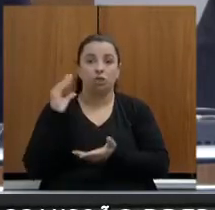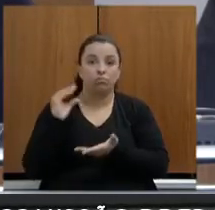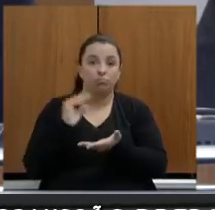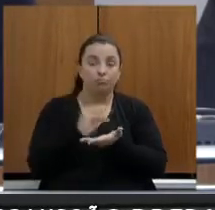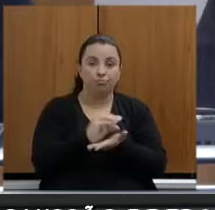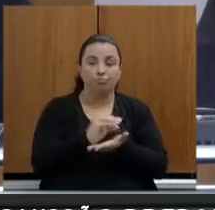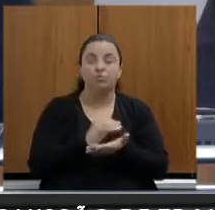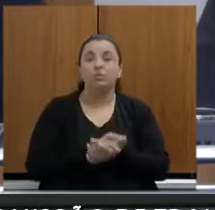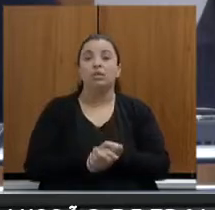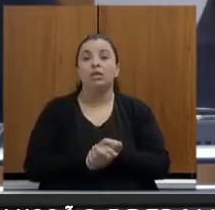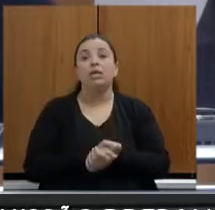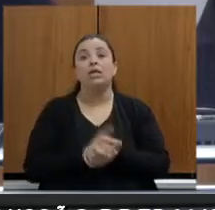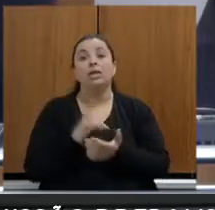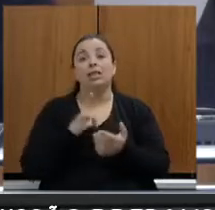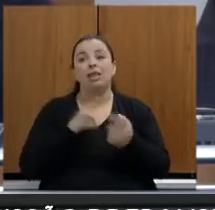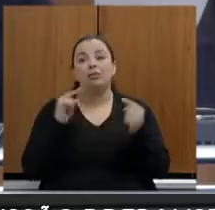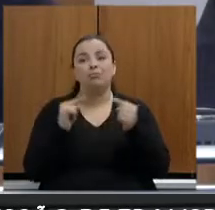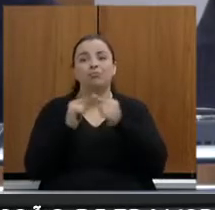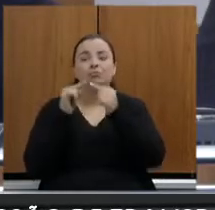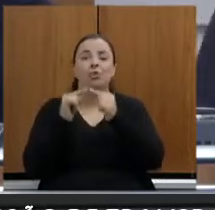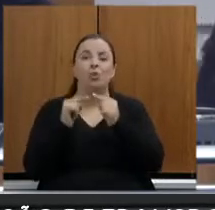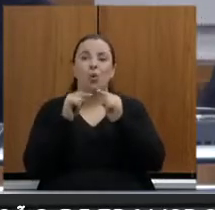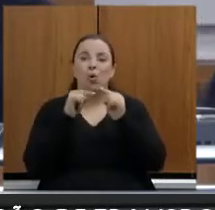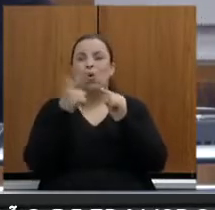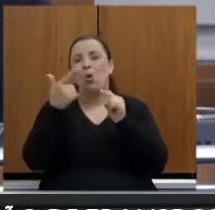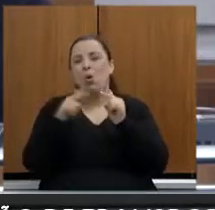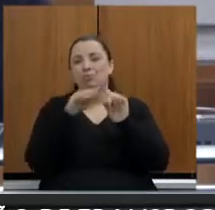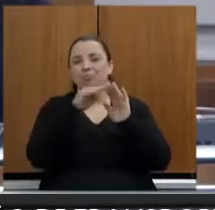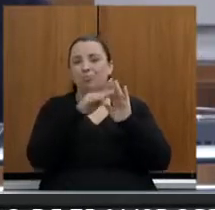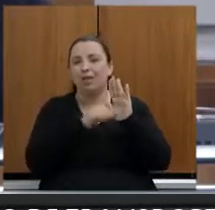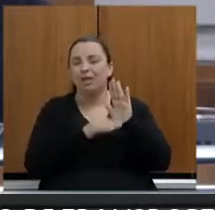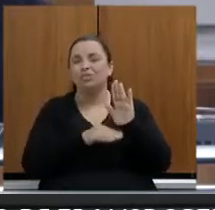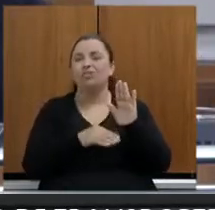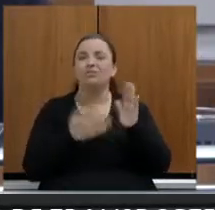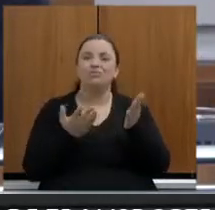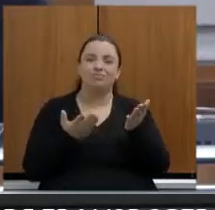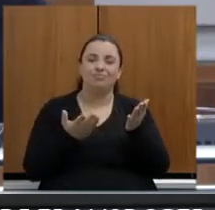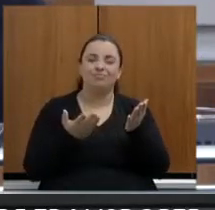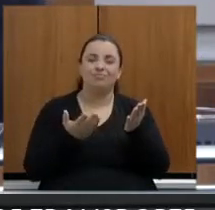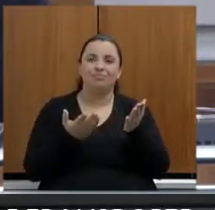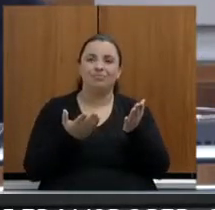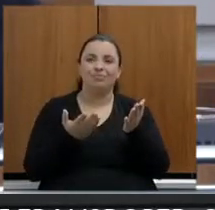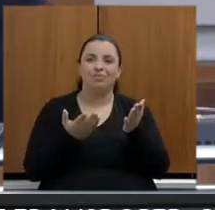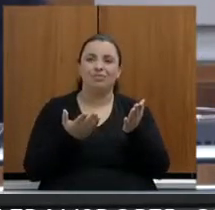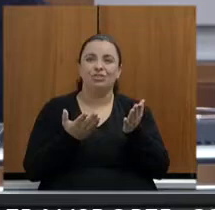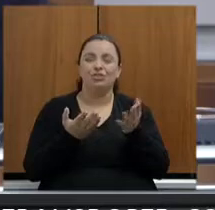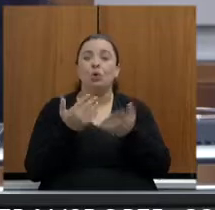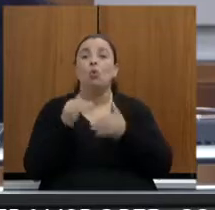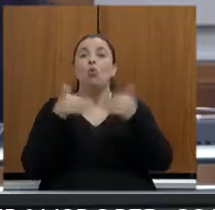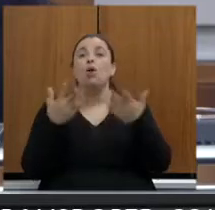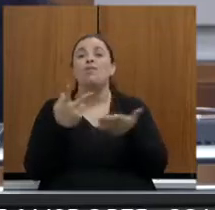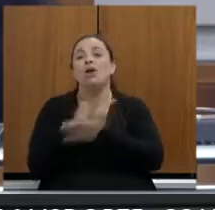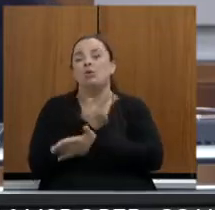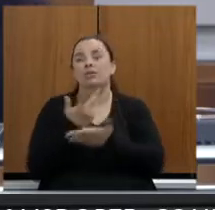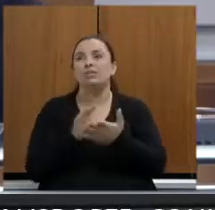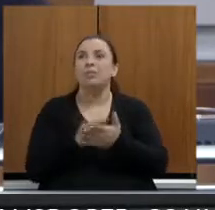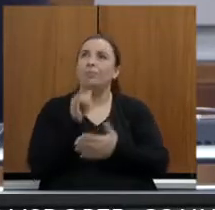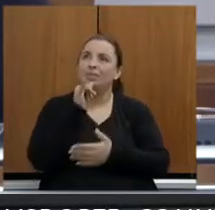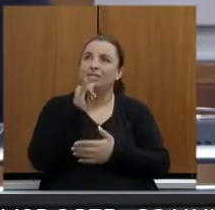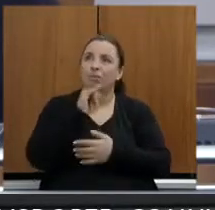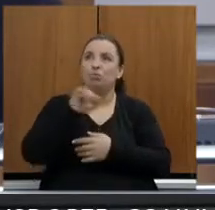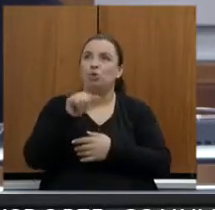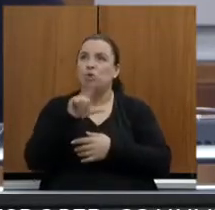muito bem com o cronograma, porque você assina, vamos dizer, você faz o leilão em julho, agosto, em